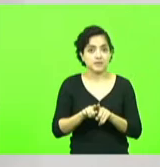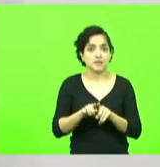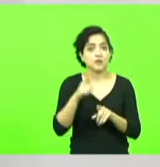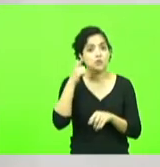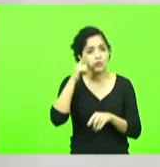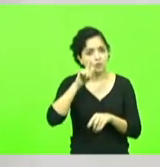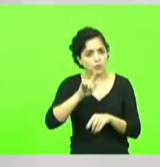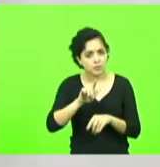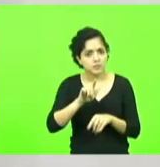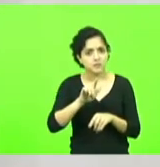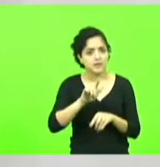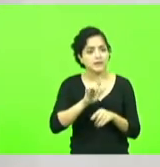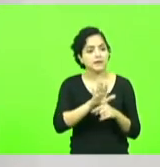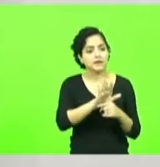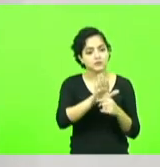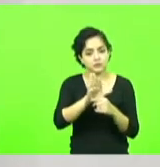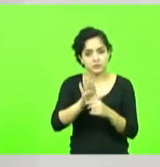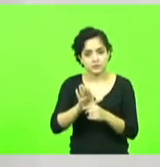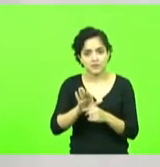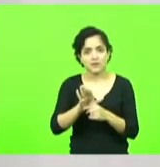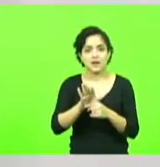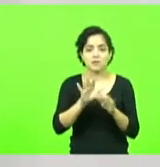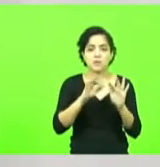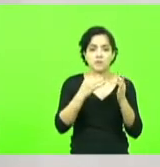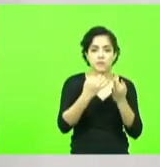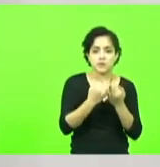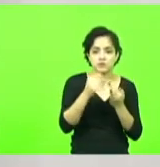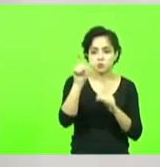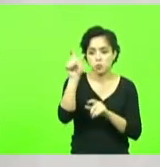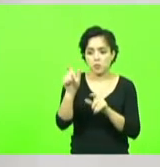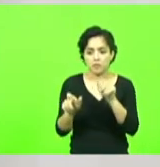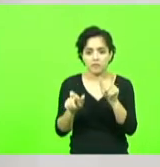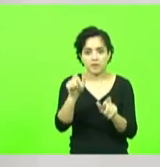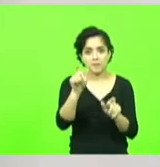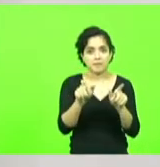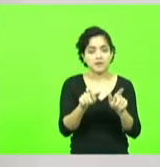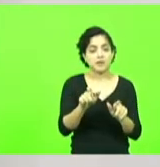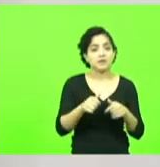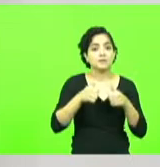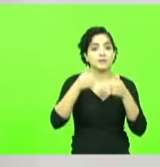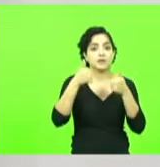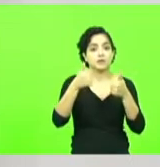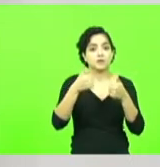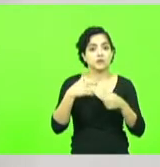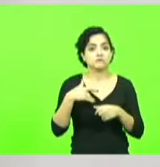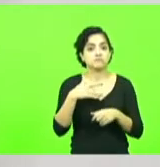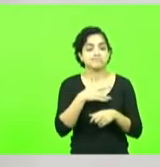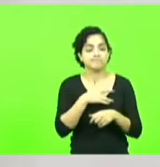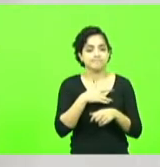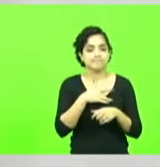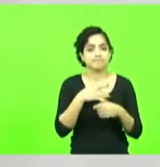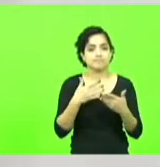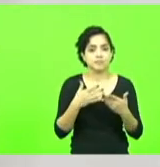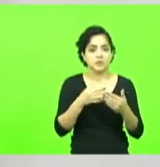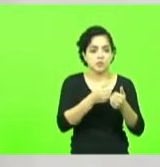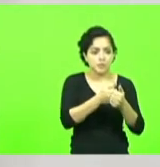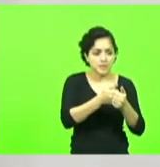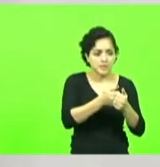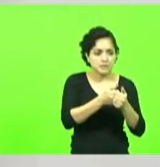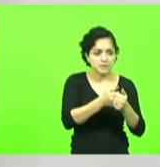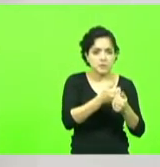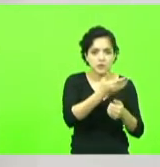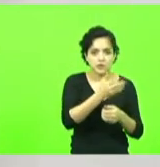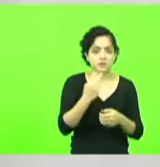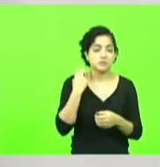atender uma pessoa uma família melhorar a saúde os vereadores estão lá mais próximos fazem